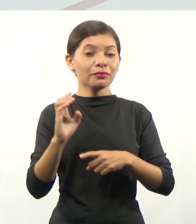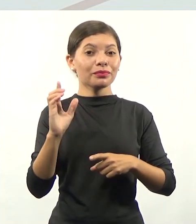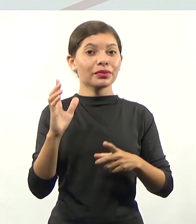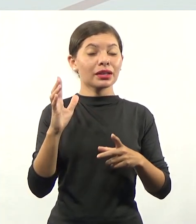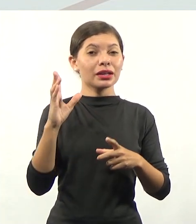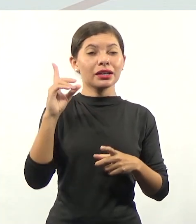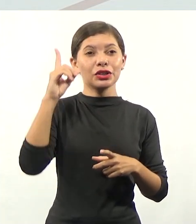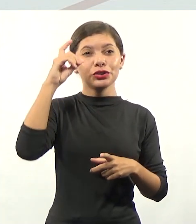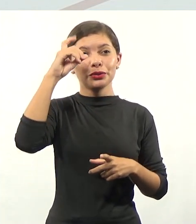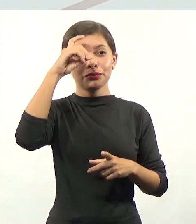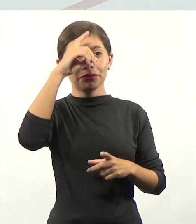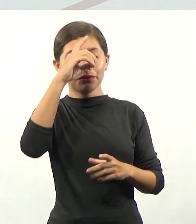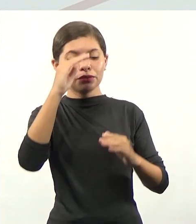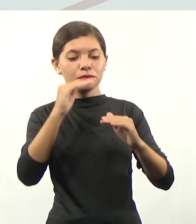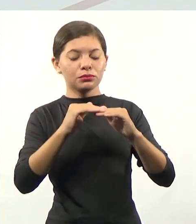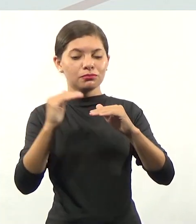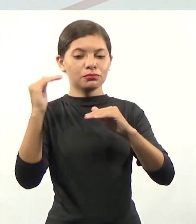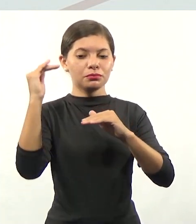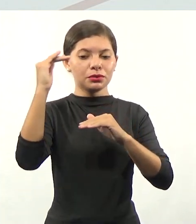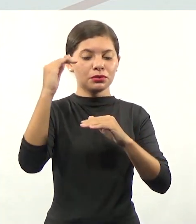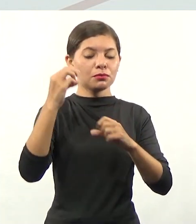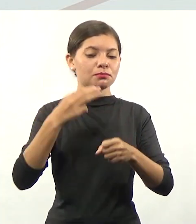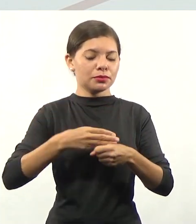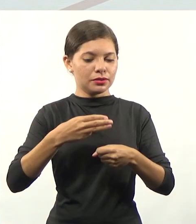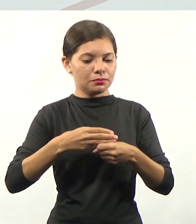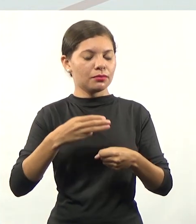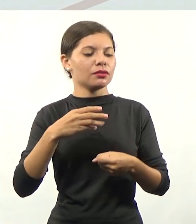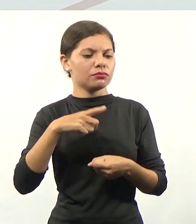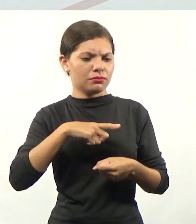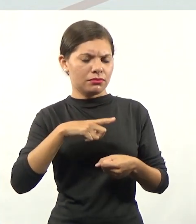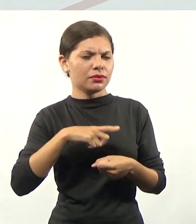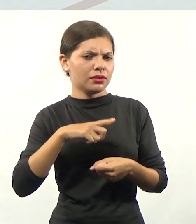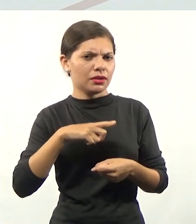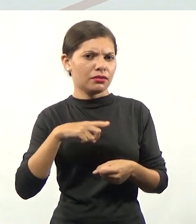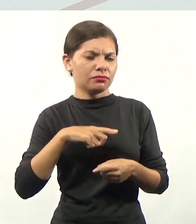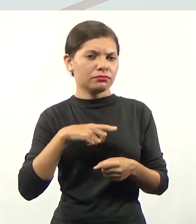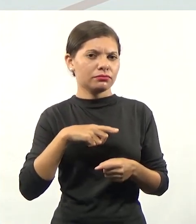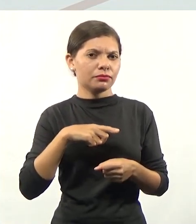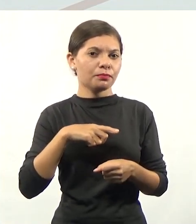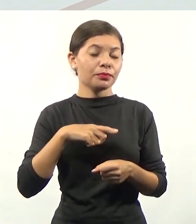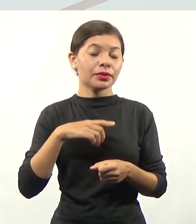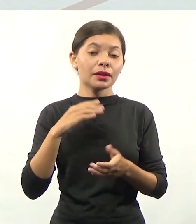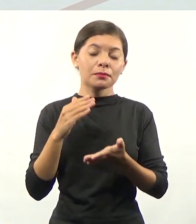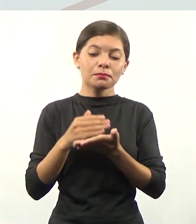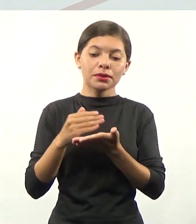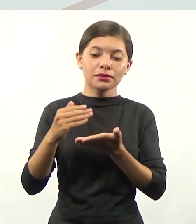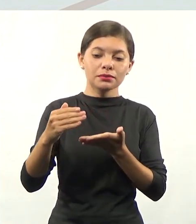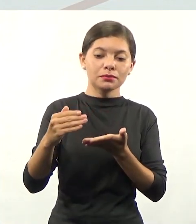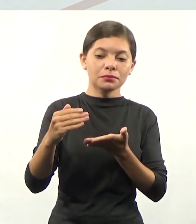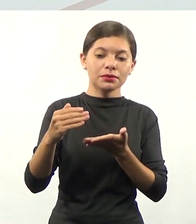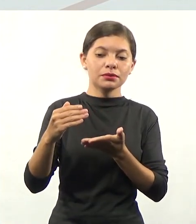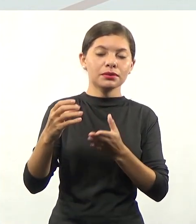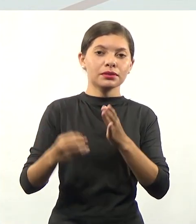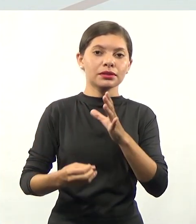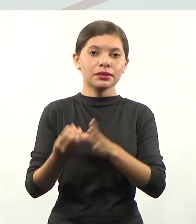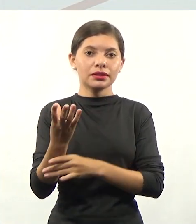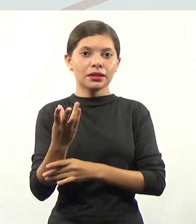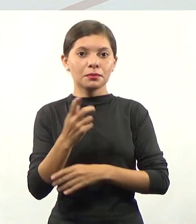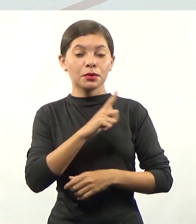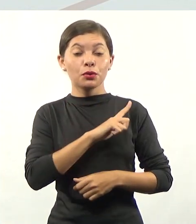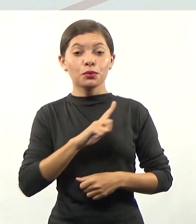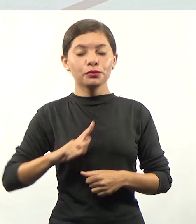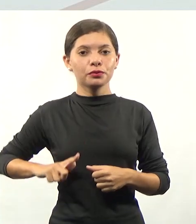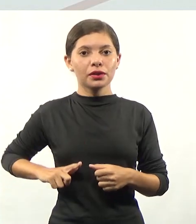instituições de ensino superior municipais, mas há essa possibilidade. Mas, a partir do momento que ela é criada pelo governo,